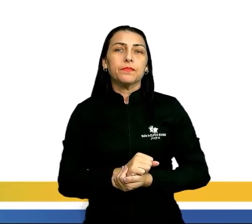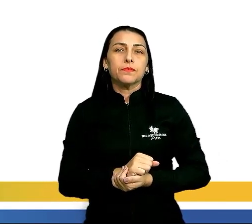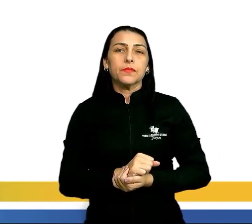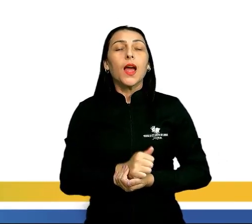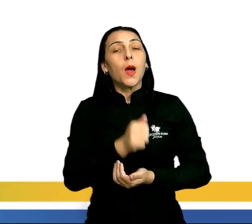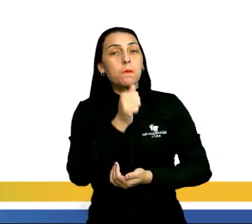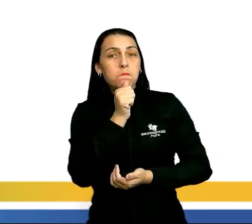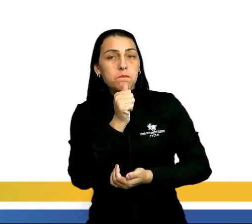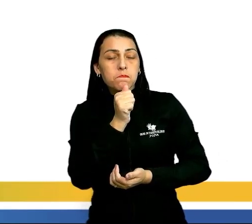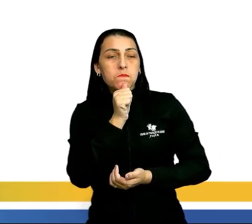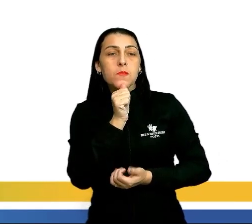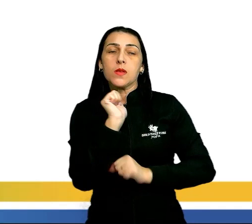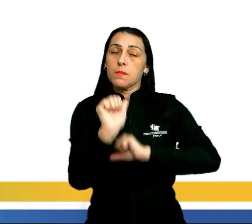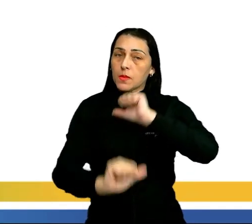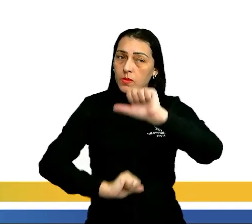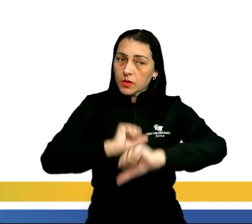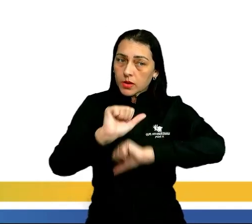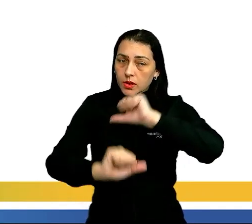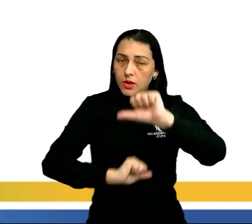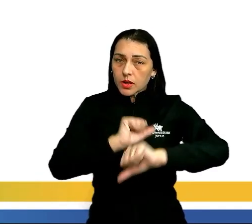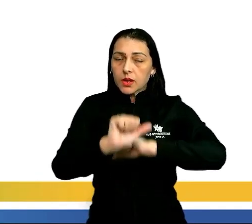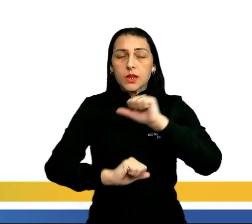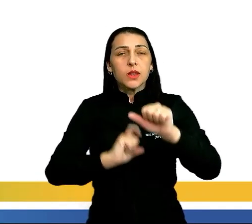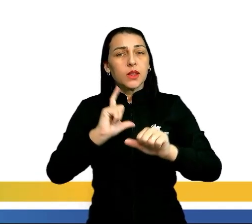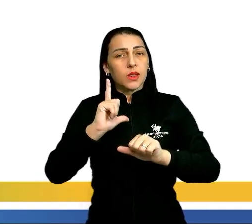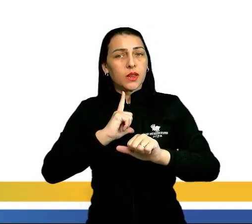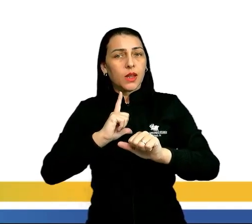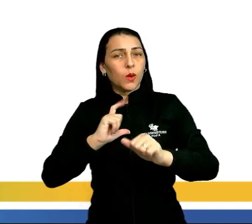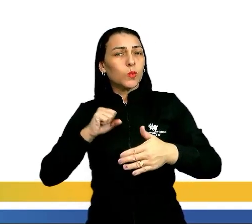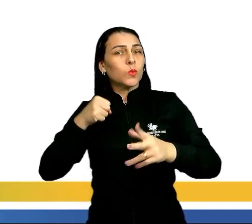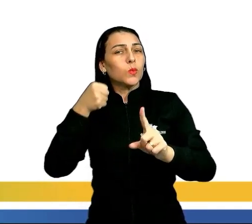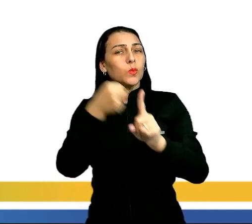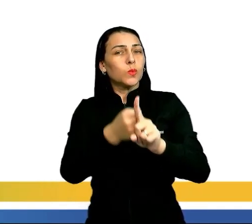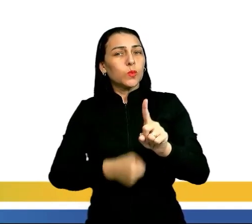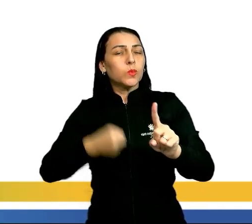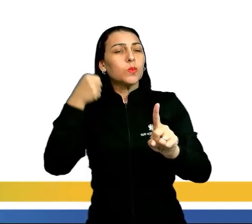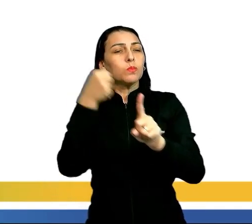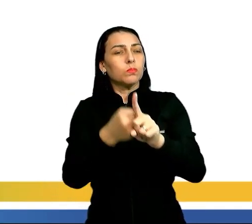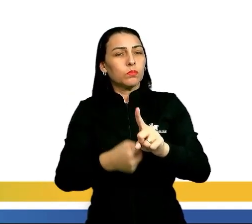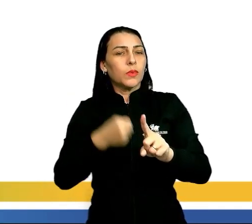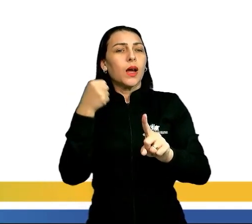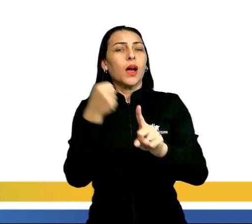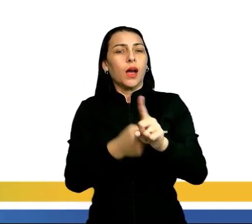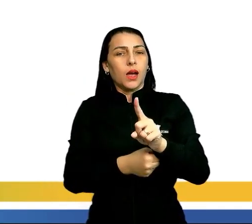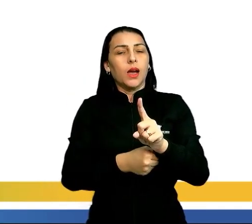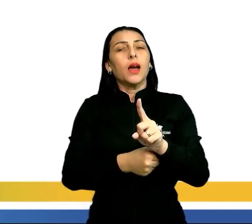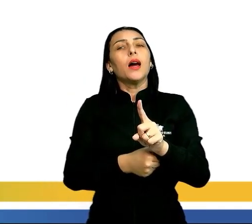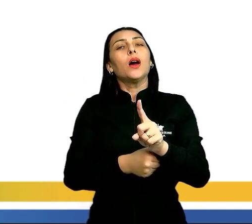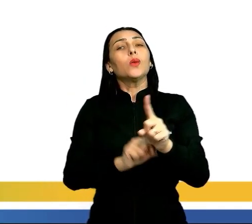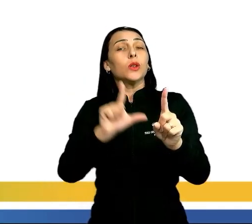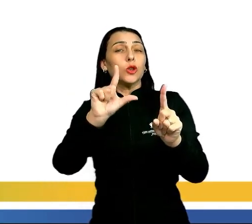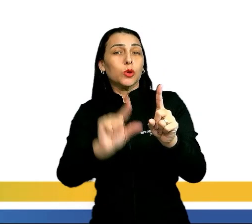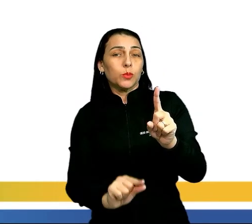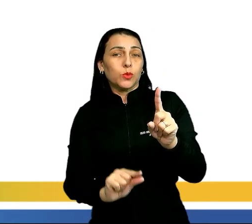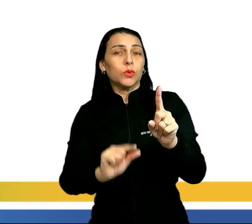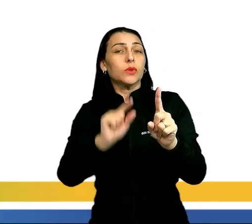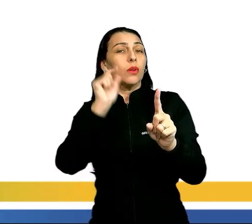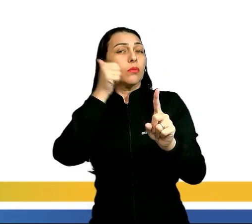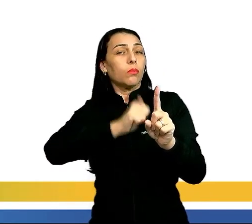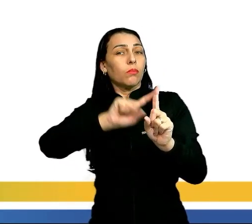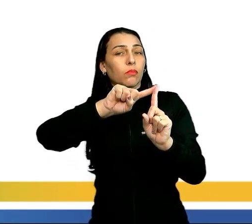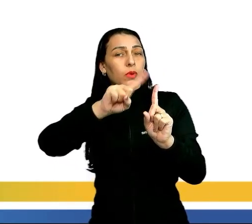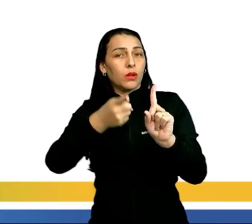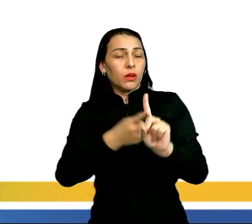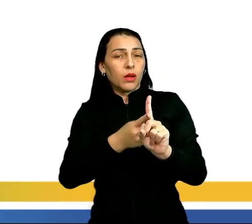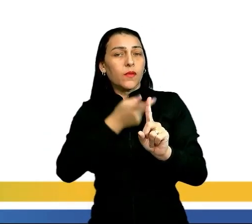Ainda sobre essa dinâmica, a gente vai ter um maior impacto a longo prazo na queda dessa fecundidade, principalmente